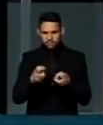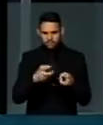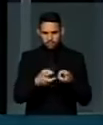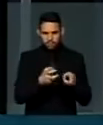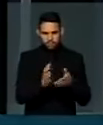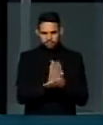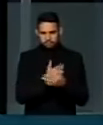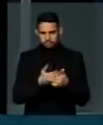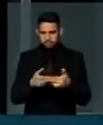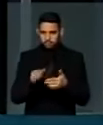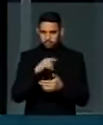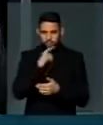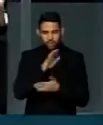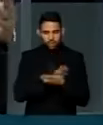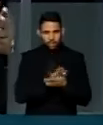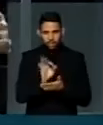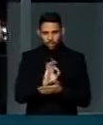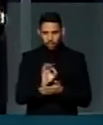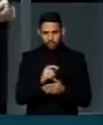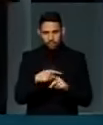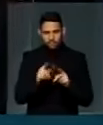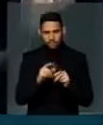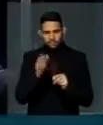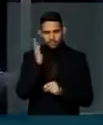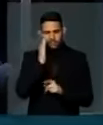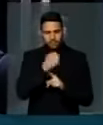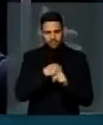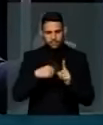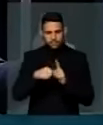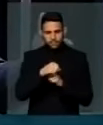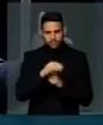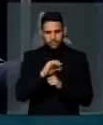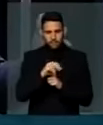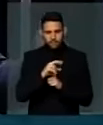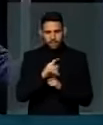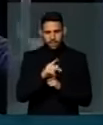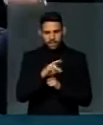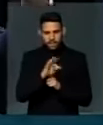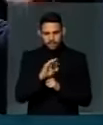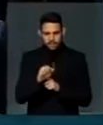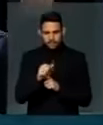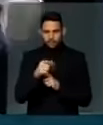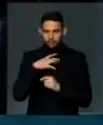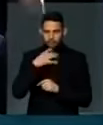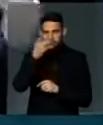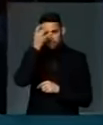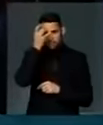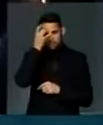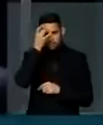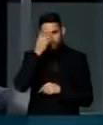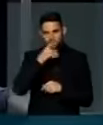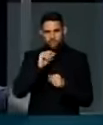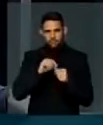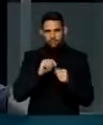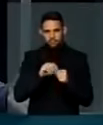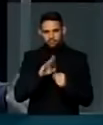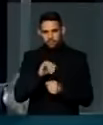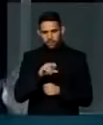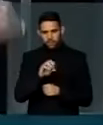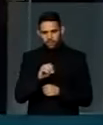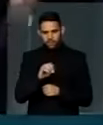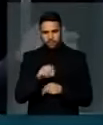exploradores. Mas como eu sei que vivemos numa sociedade capitalista e há um pensamento hegemônico burguês,